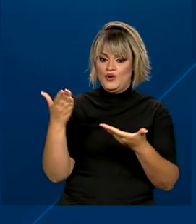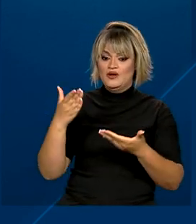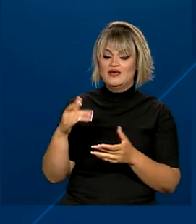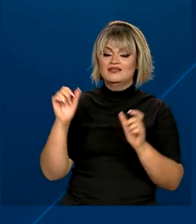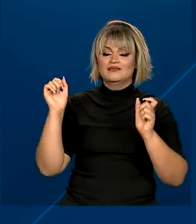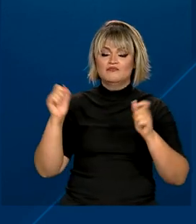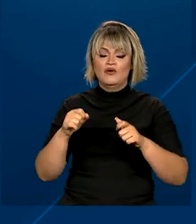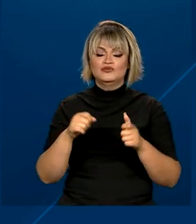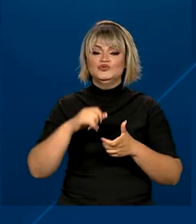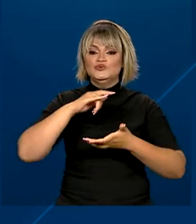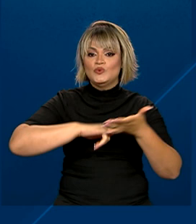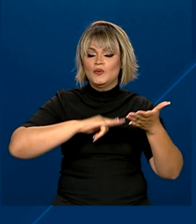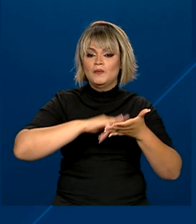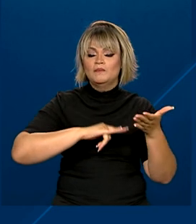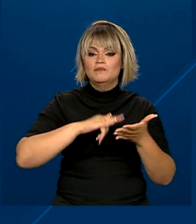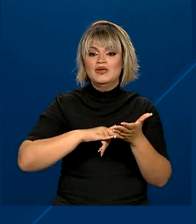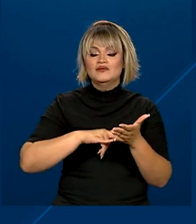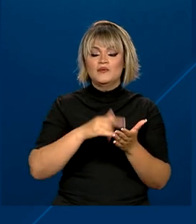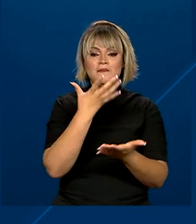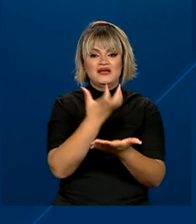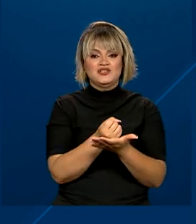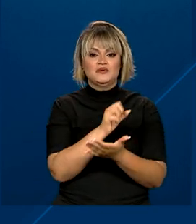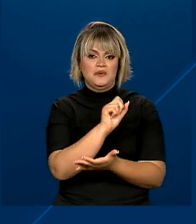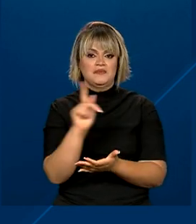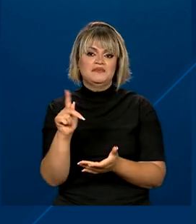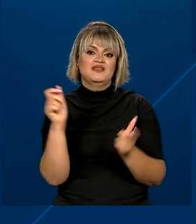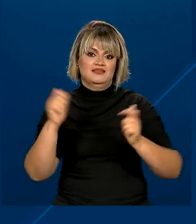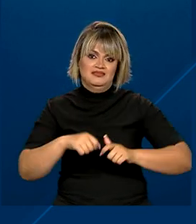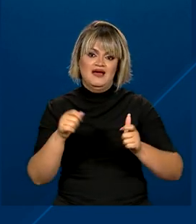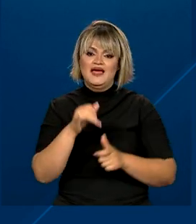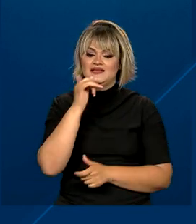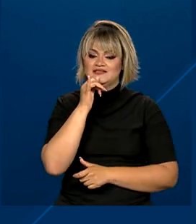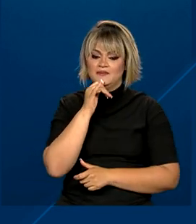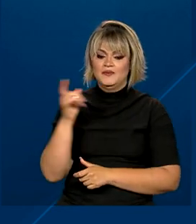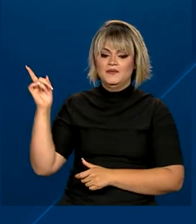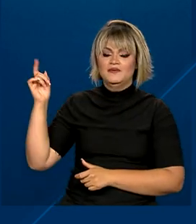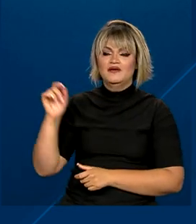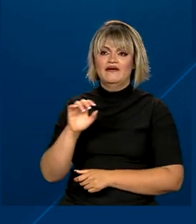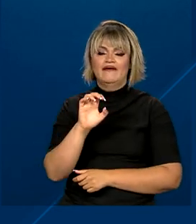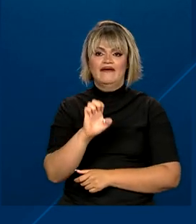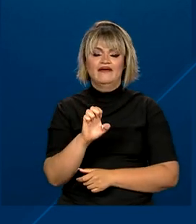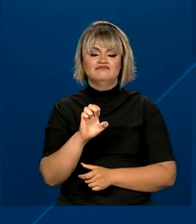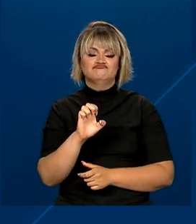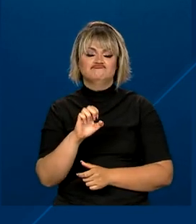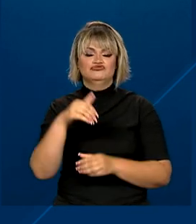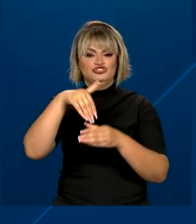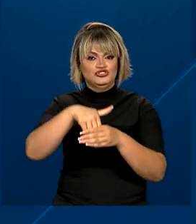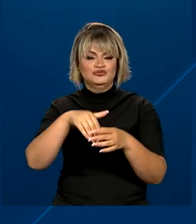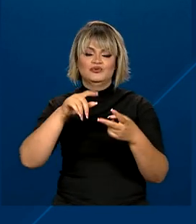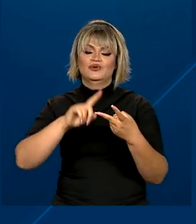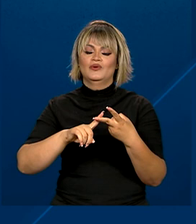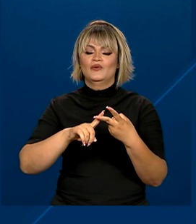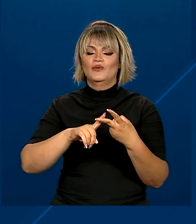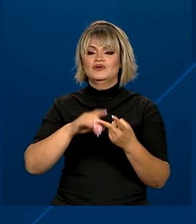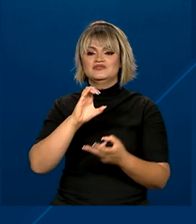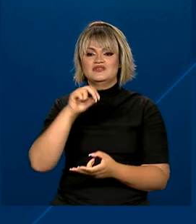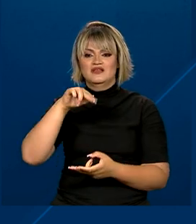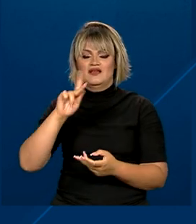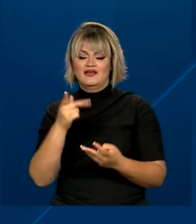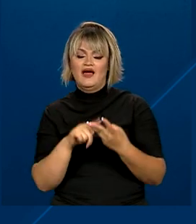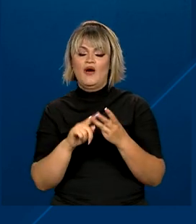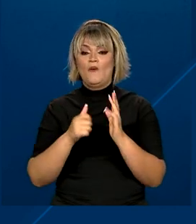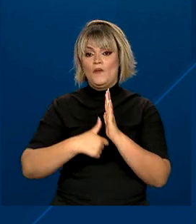aceitos os documentos digitais para identificação dos candidatos, como o e-Título, a Carteira Nacional de Habilitação e o RG